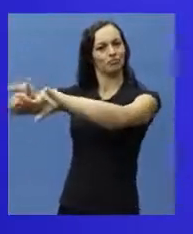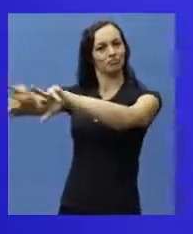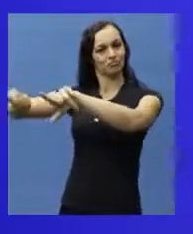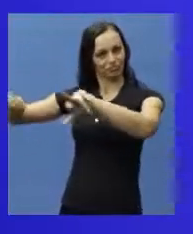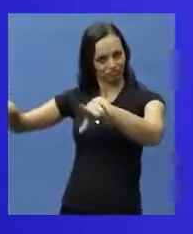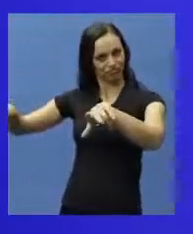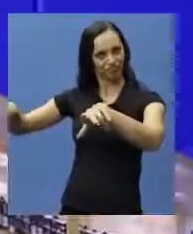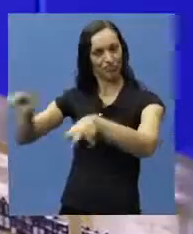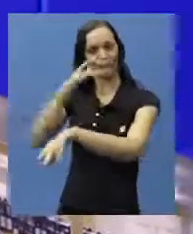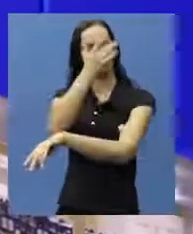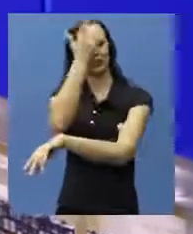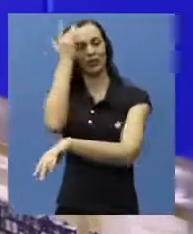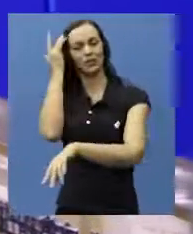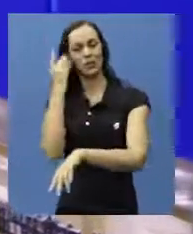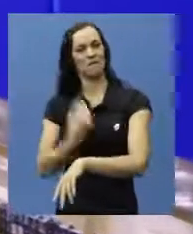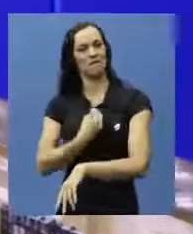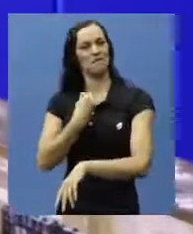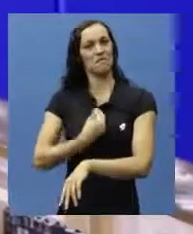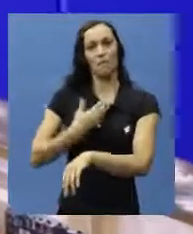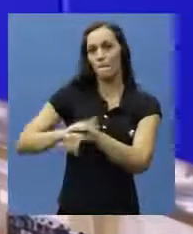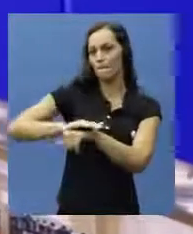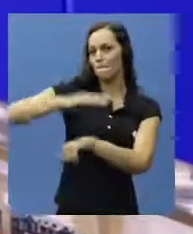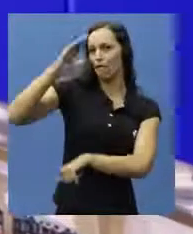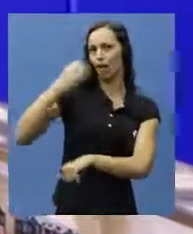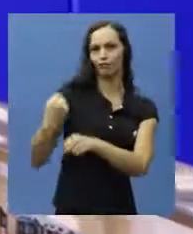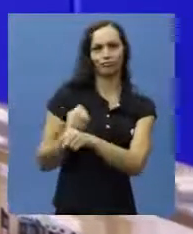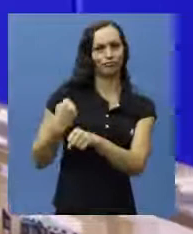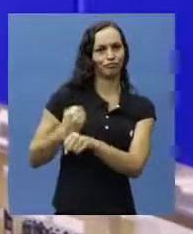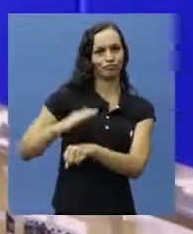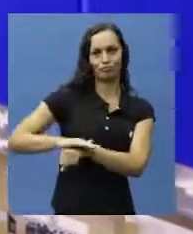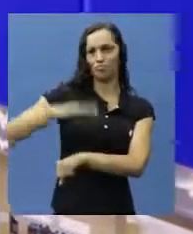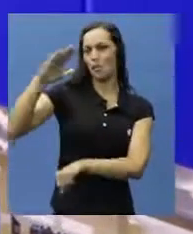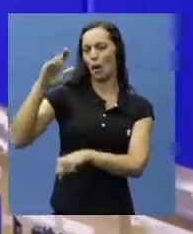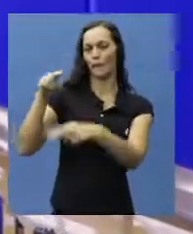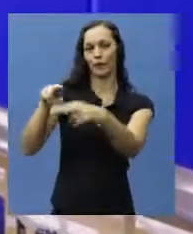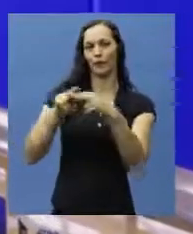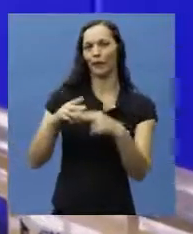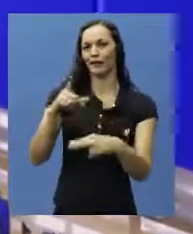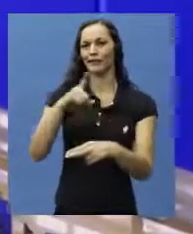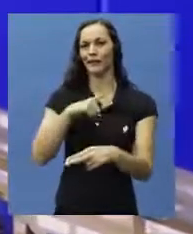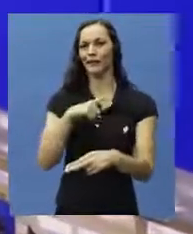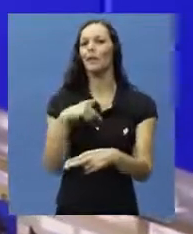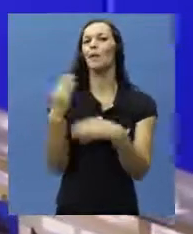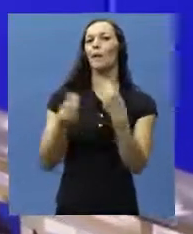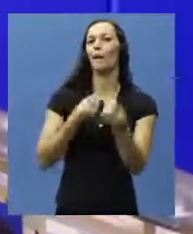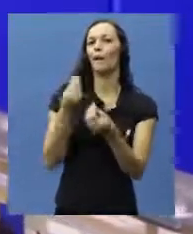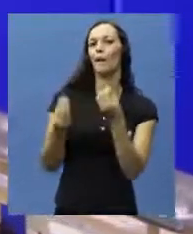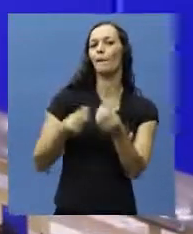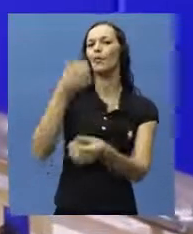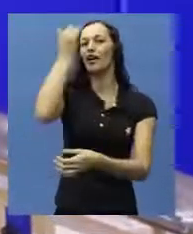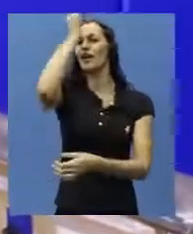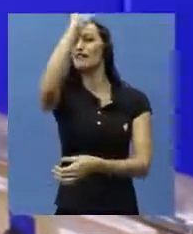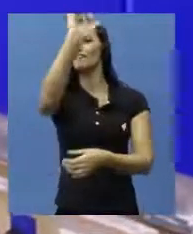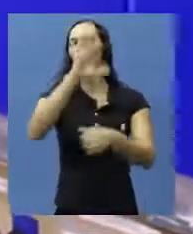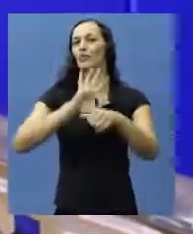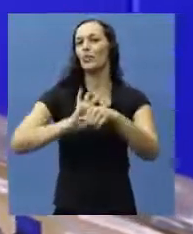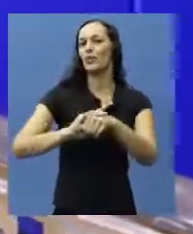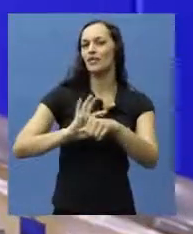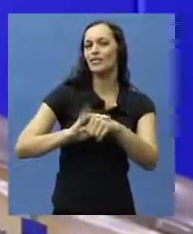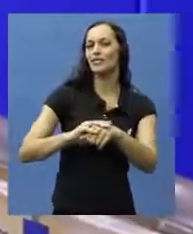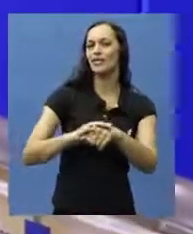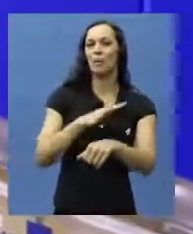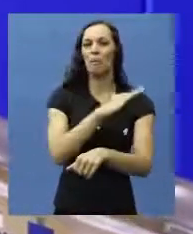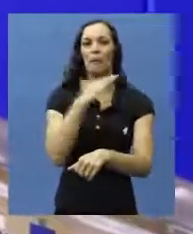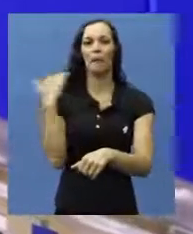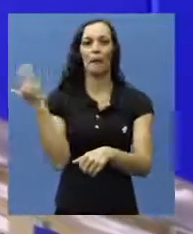partes do mundo. As pessoas estão vivendo mais tempo, porque possuem meios para controlar algumas patologias que antes